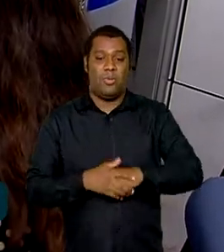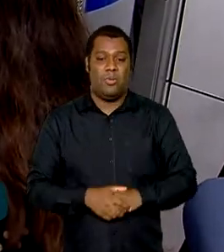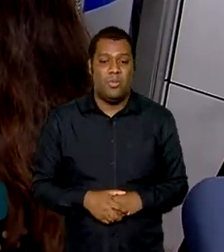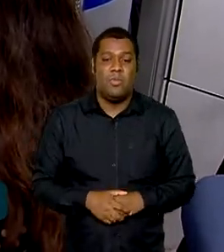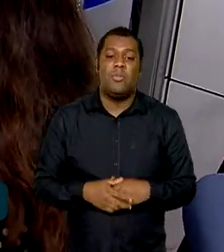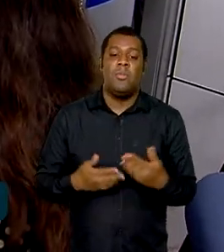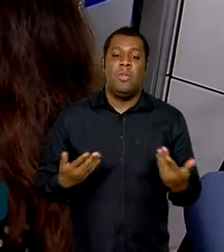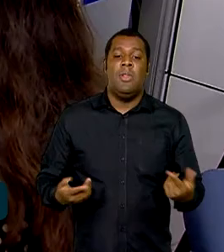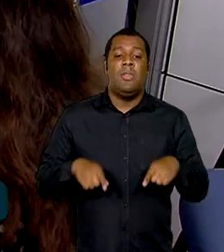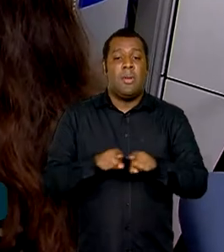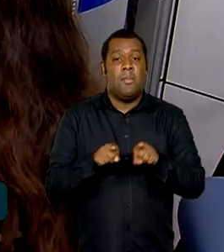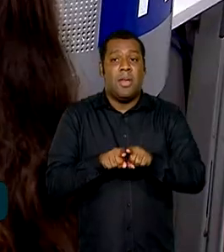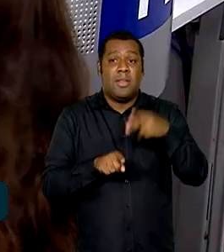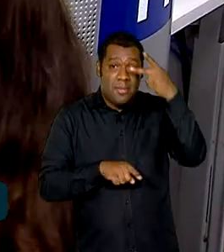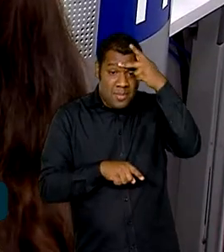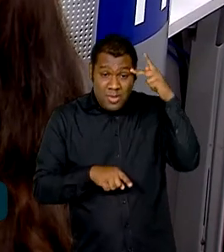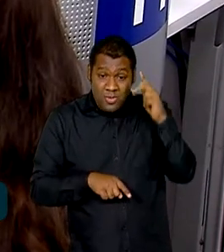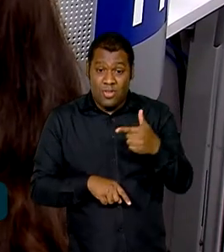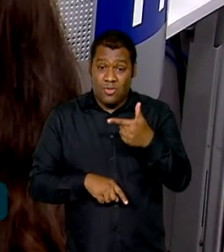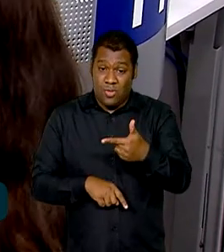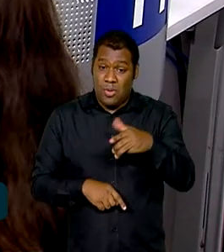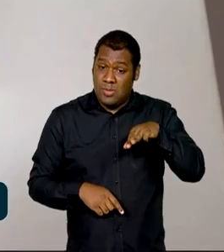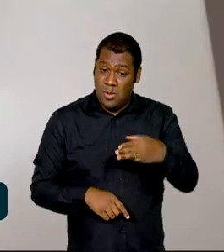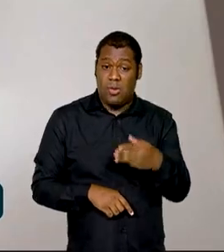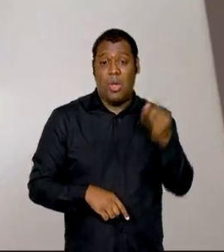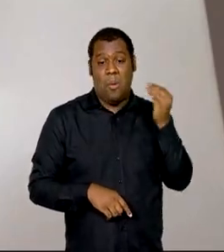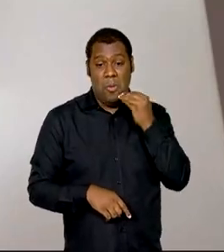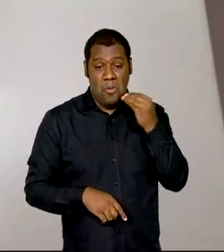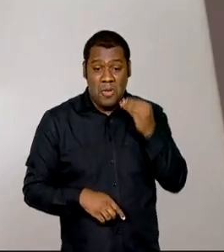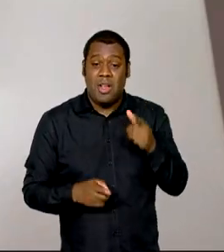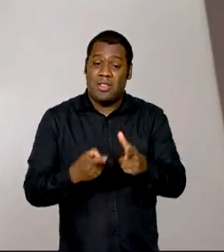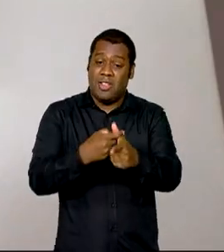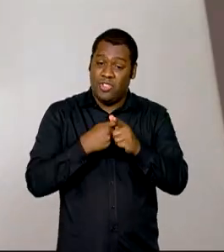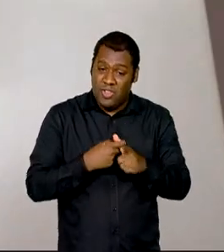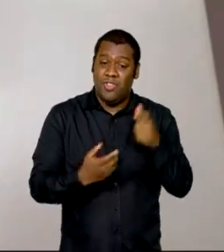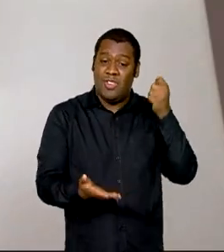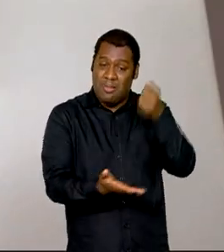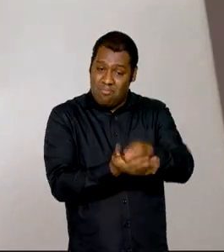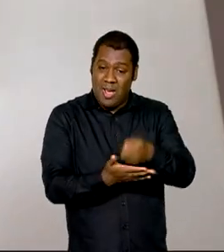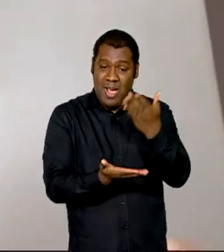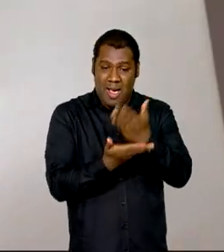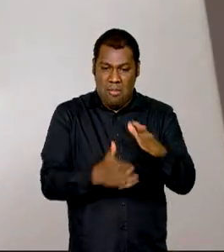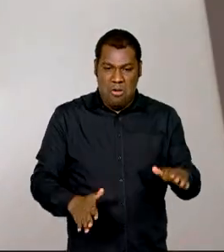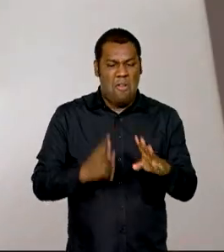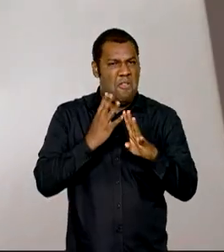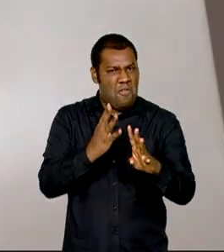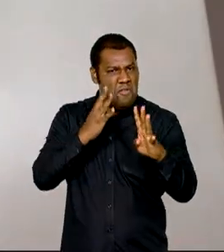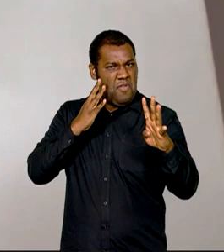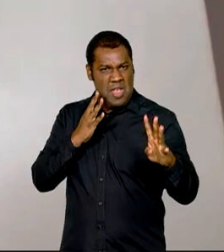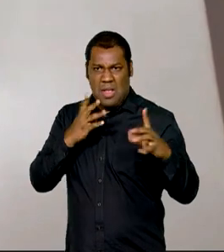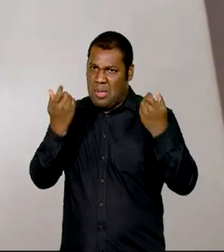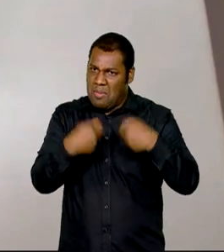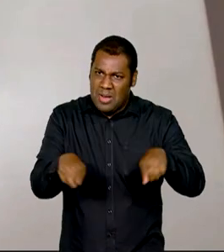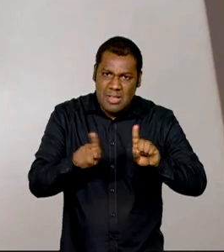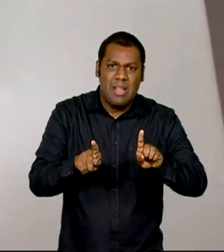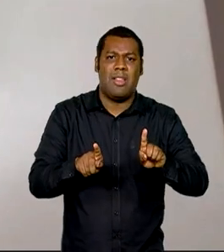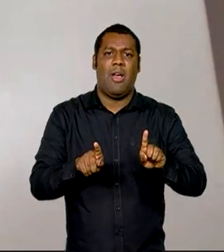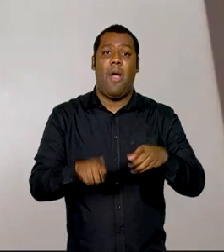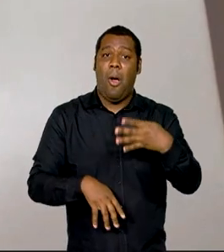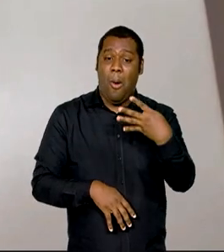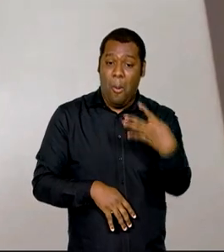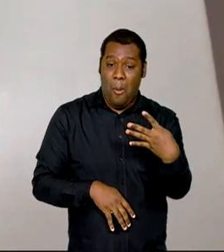participar da renegociação de dívidas. É isso, não precisa pegar fila, não precisa ficar em pé, são quatro minutinhos que valem